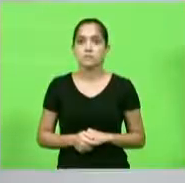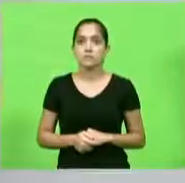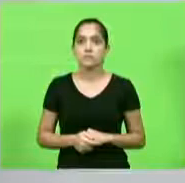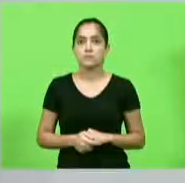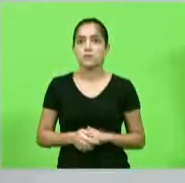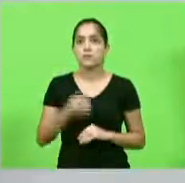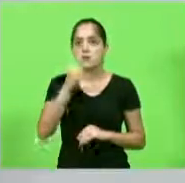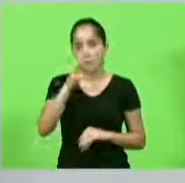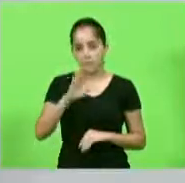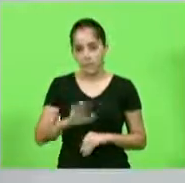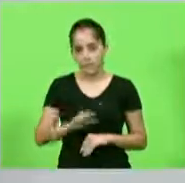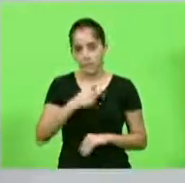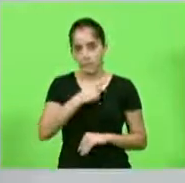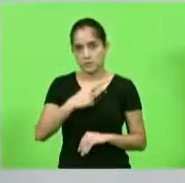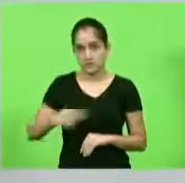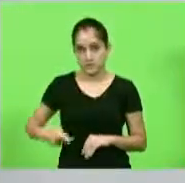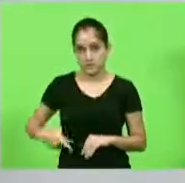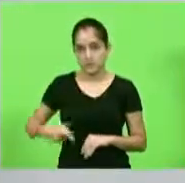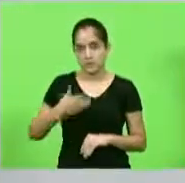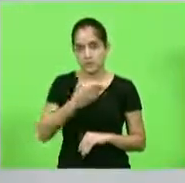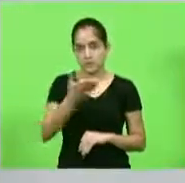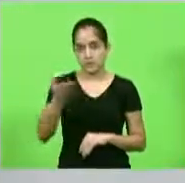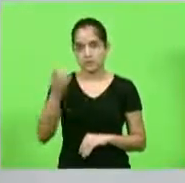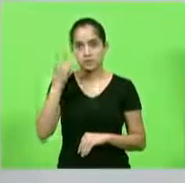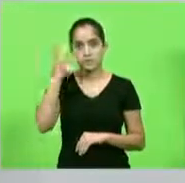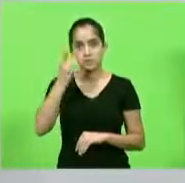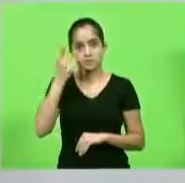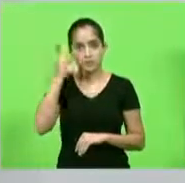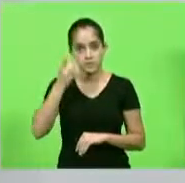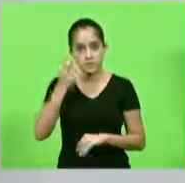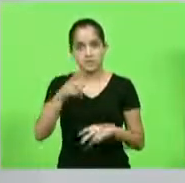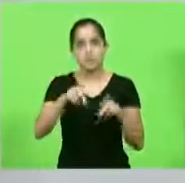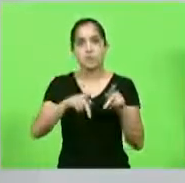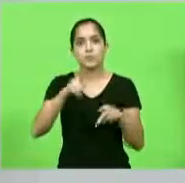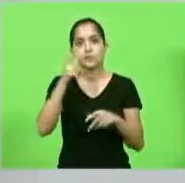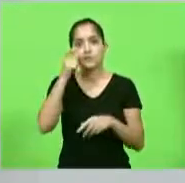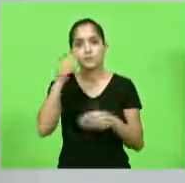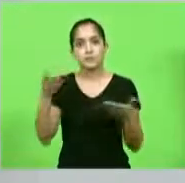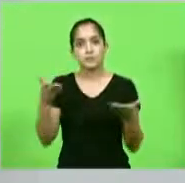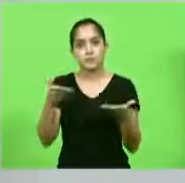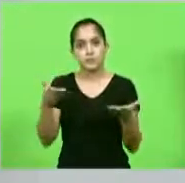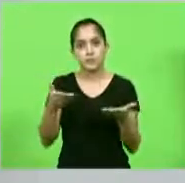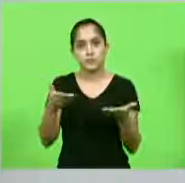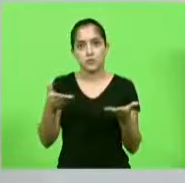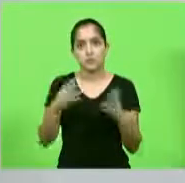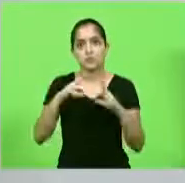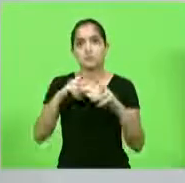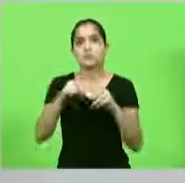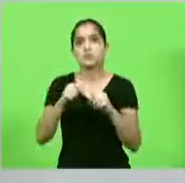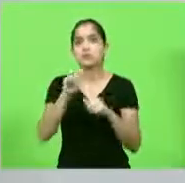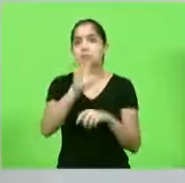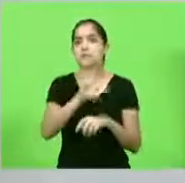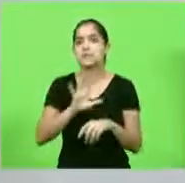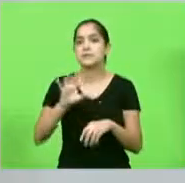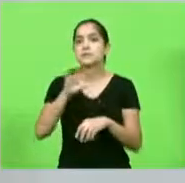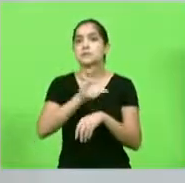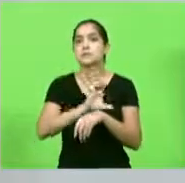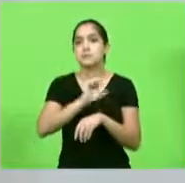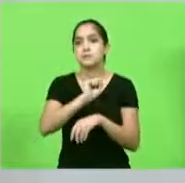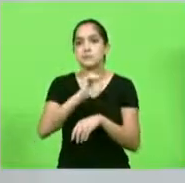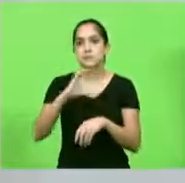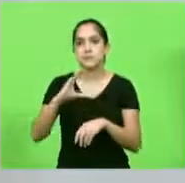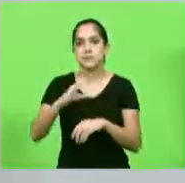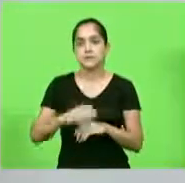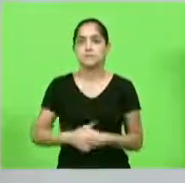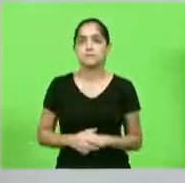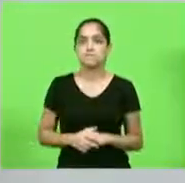Boa tarde, senhor presidente, colegas deputados, cidadãos catarinenses, de todas as regiões da nossa bela e